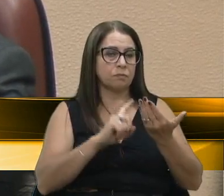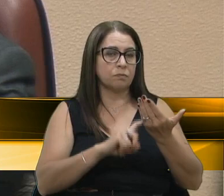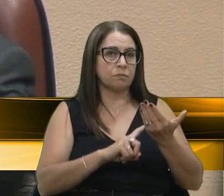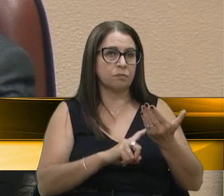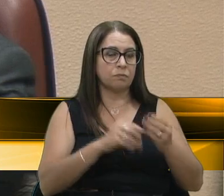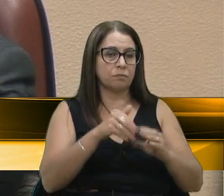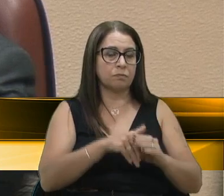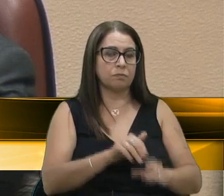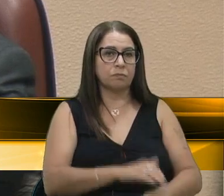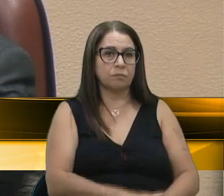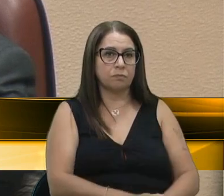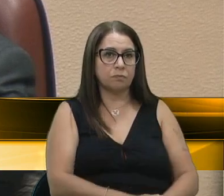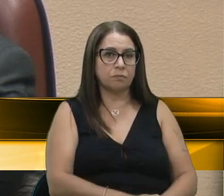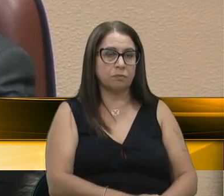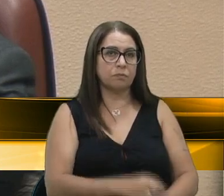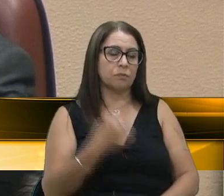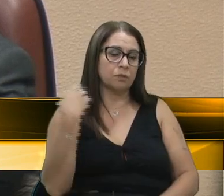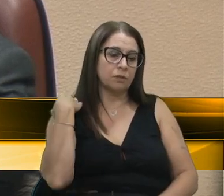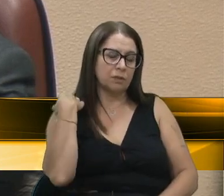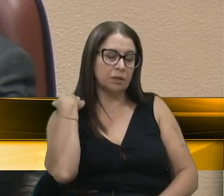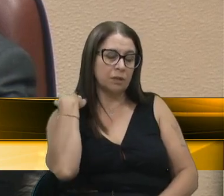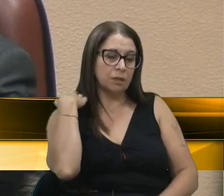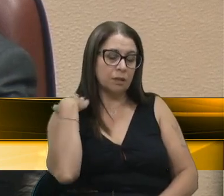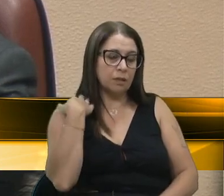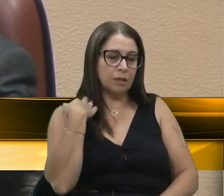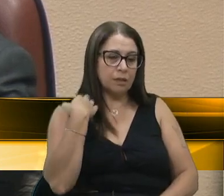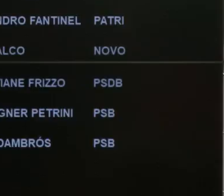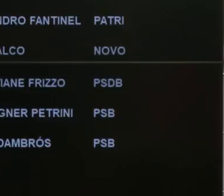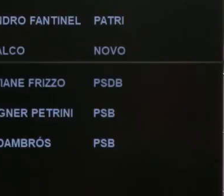Solicito os vereadores que registrem seus votos.